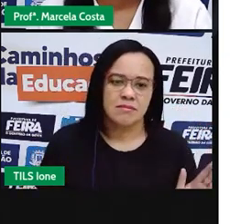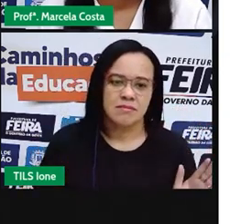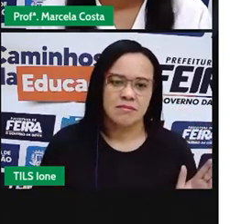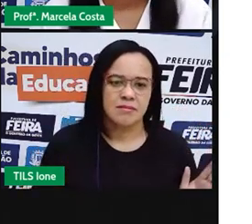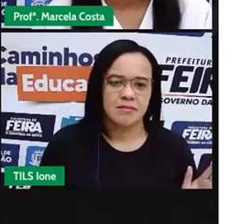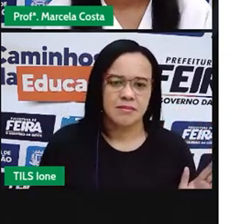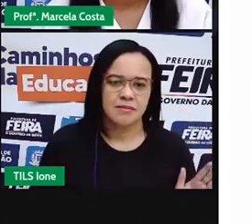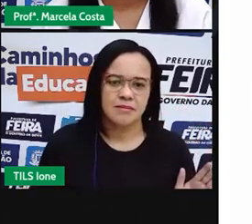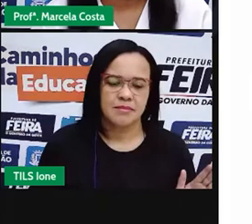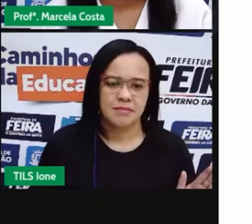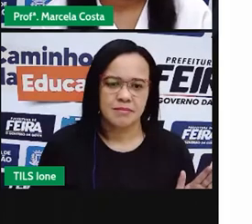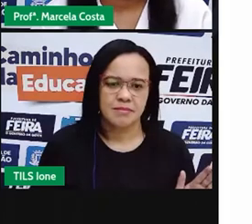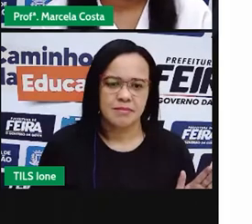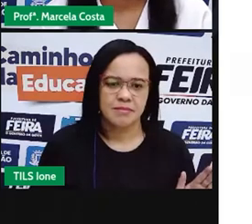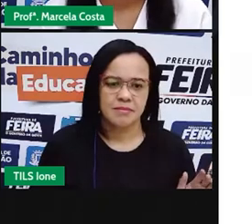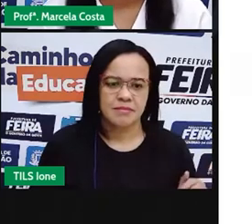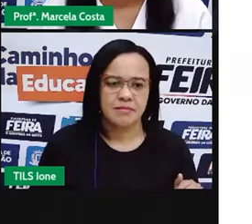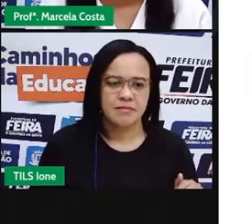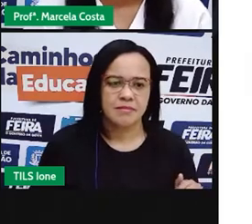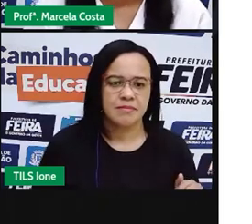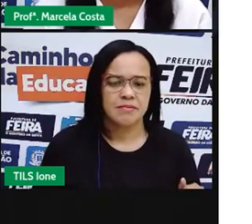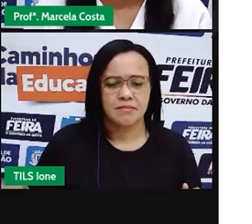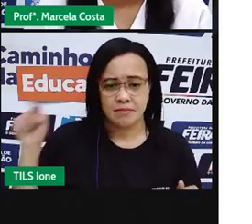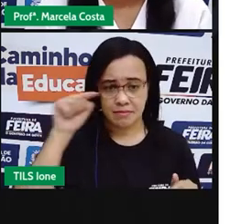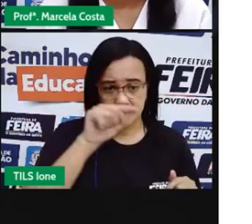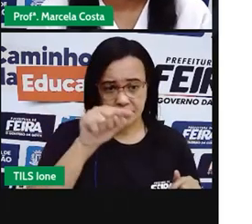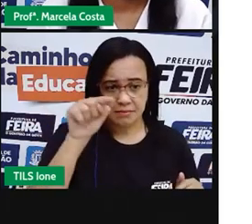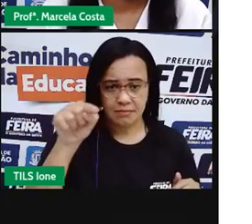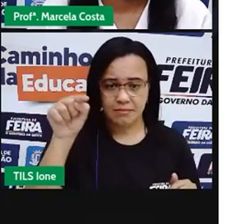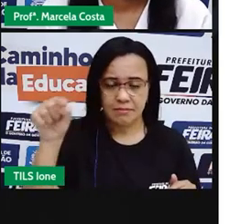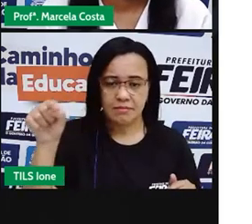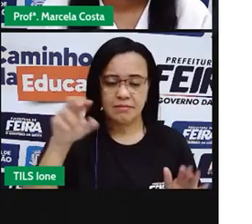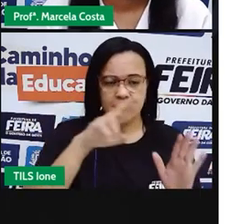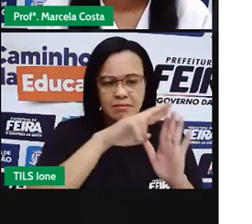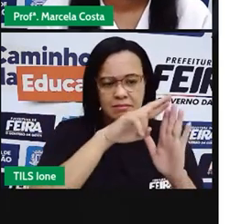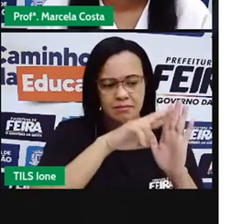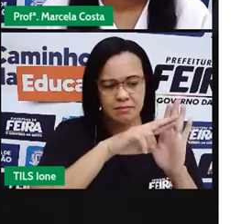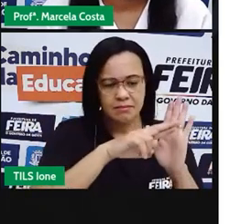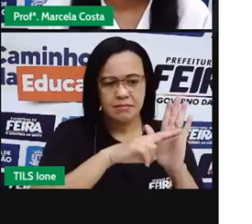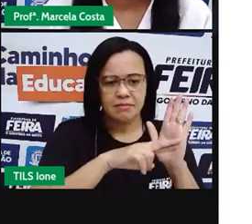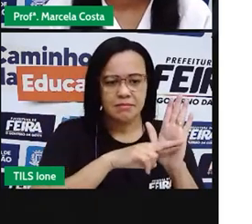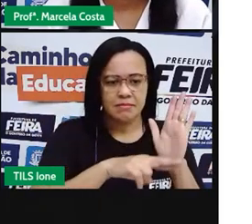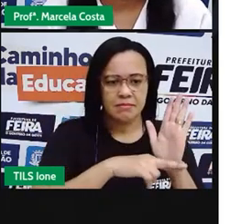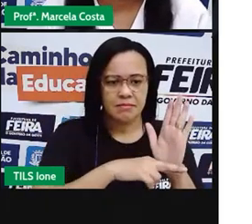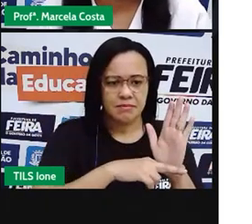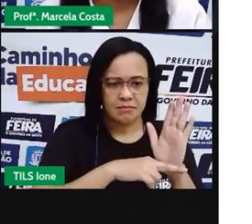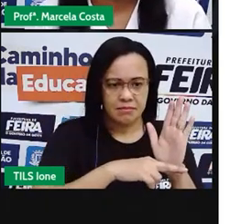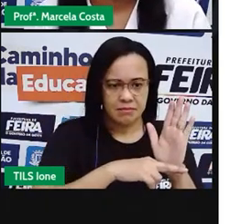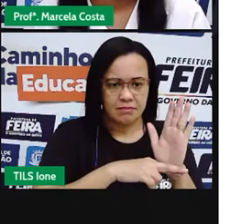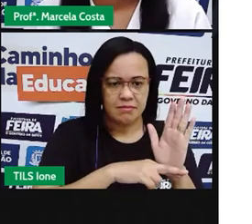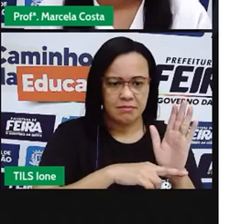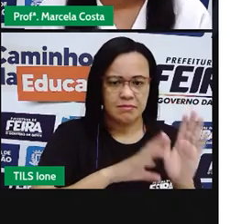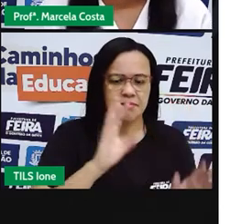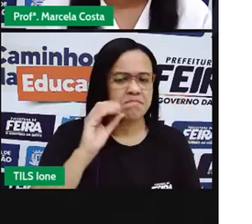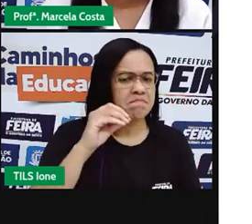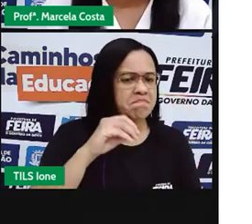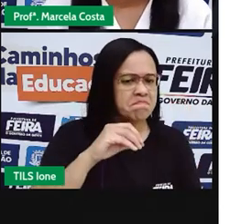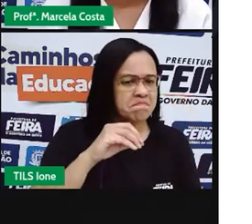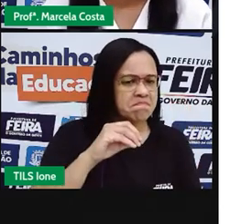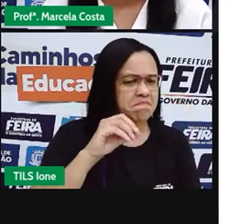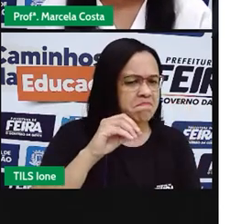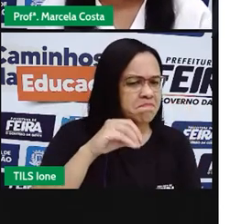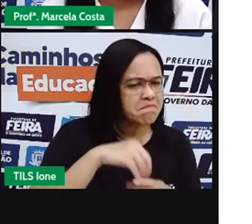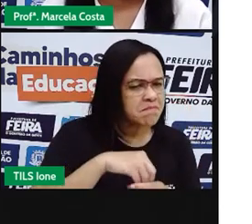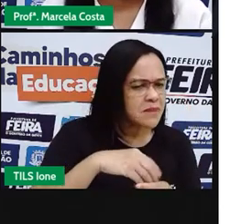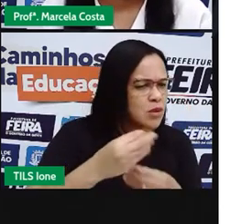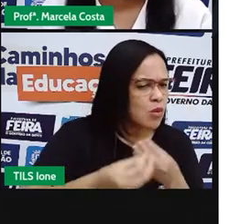Será que faz parte dessas regras? Ter lixo pelo chão? Ter